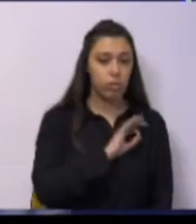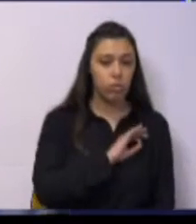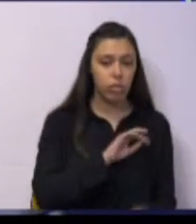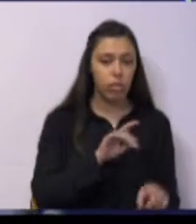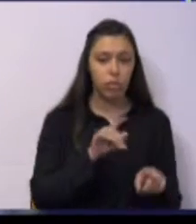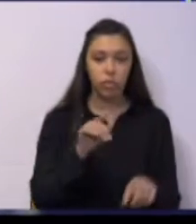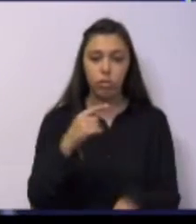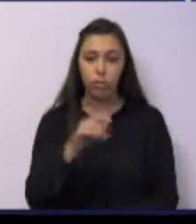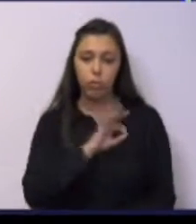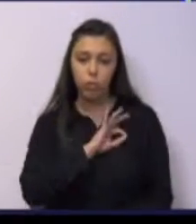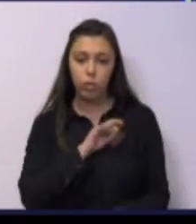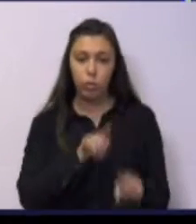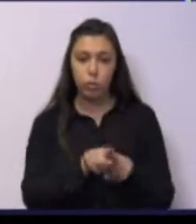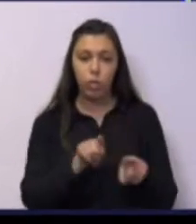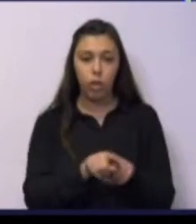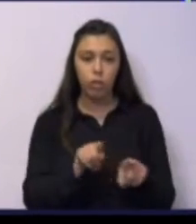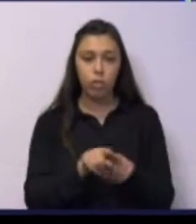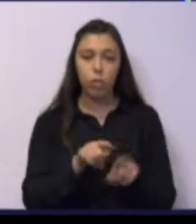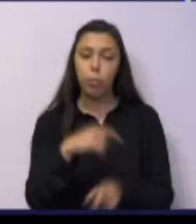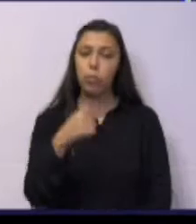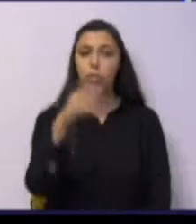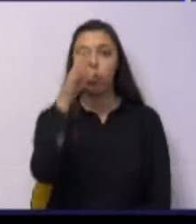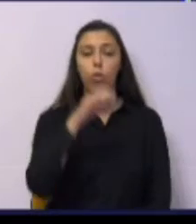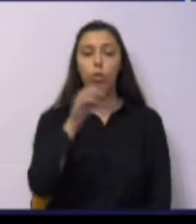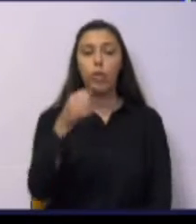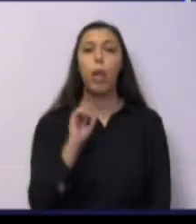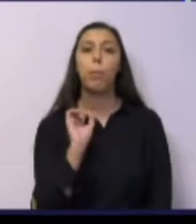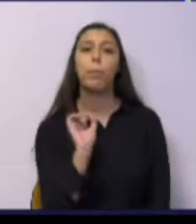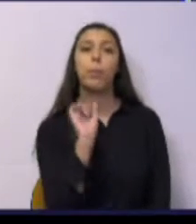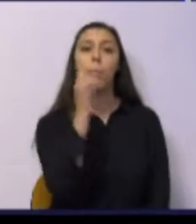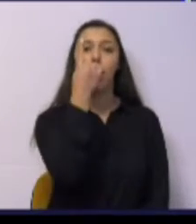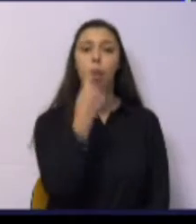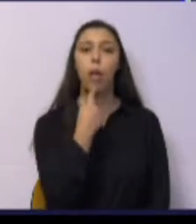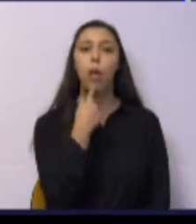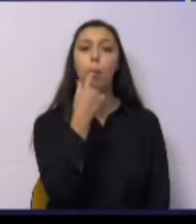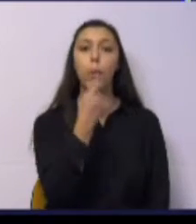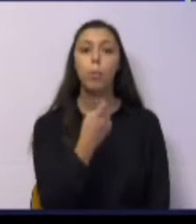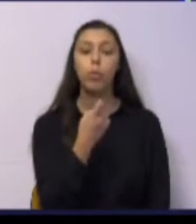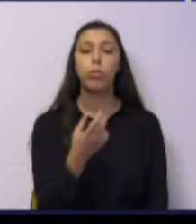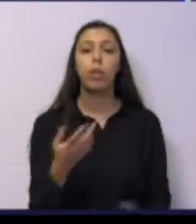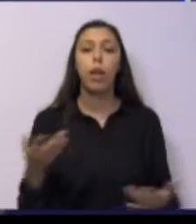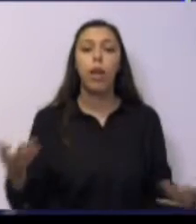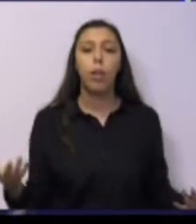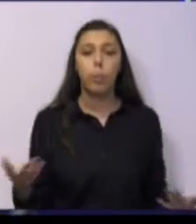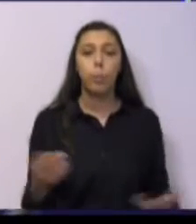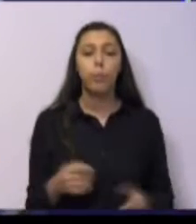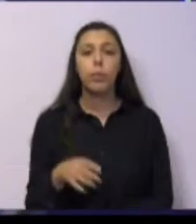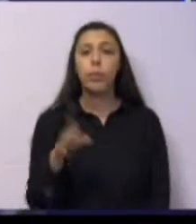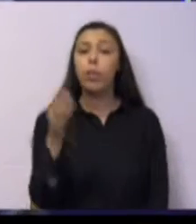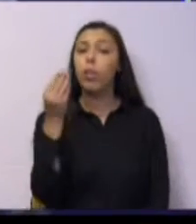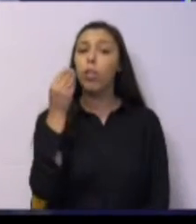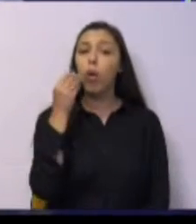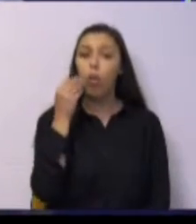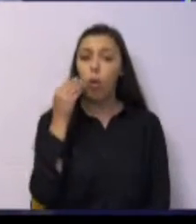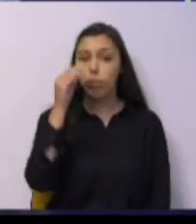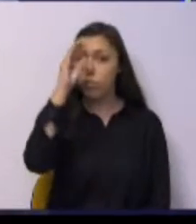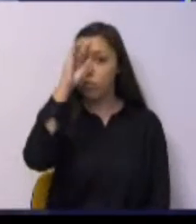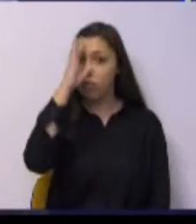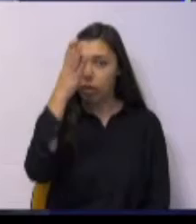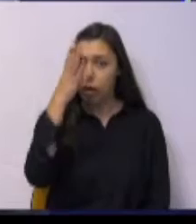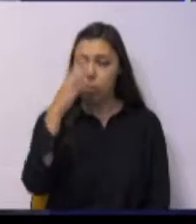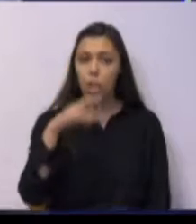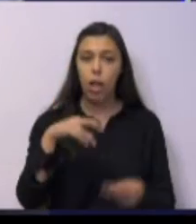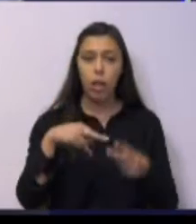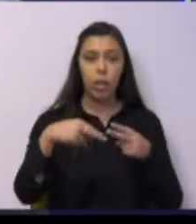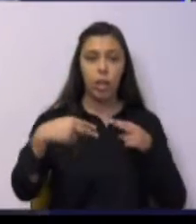O que é a Câmara Municipal de